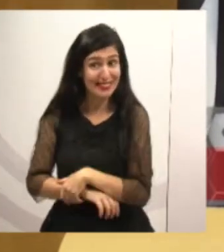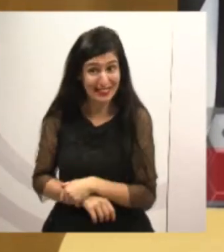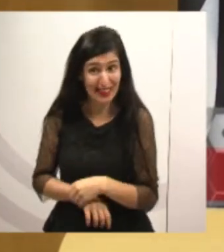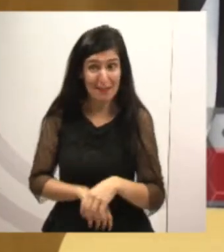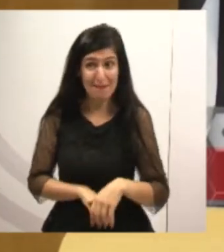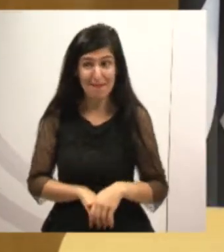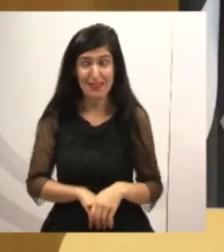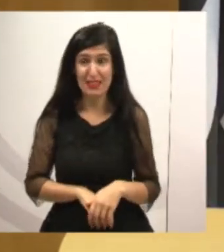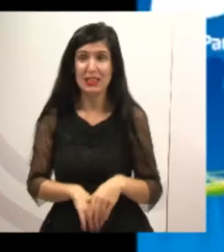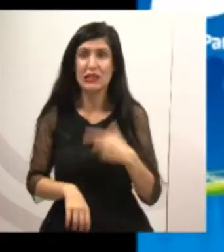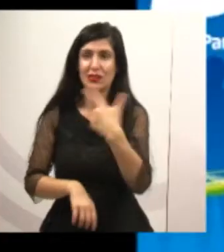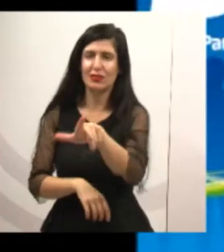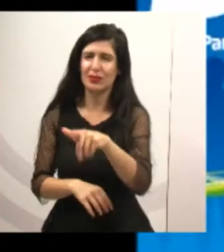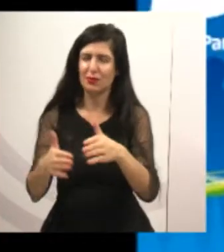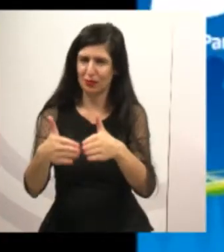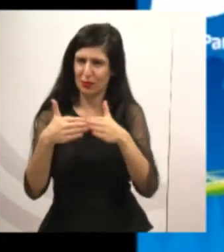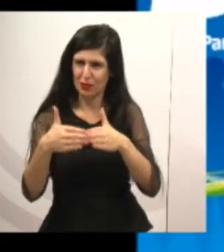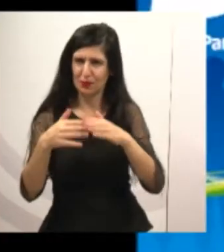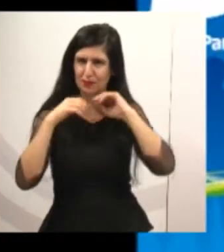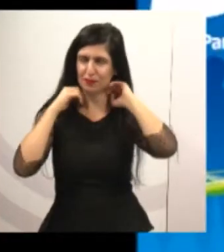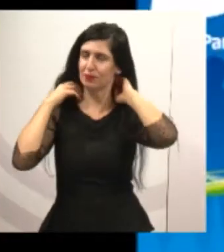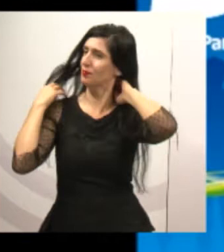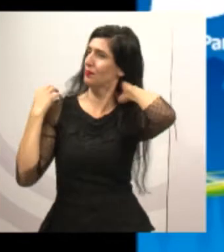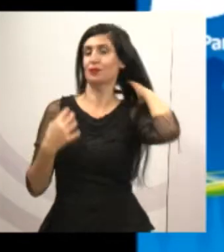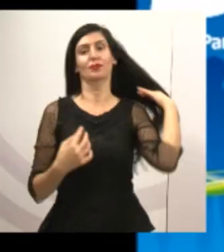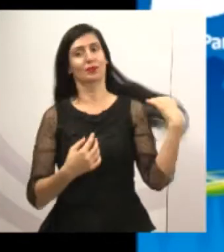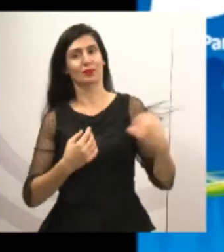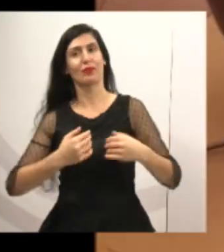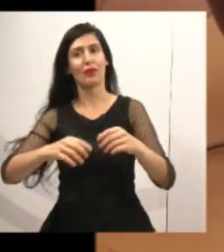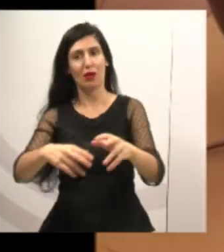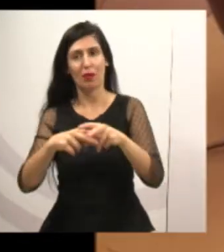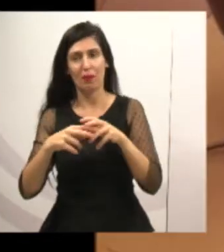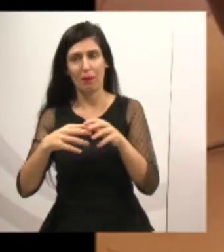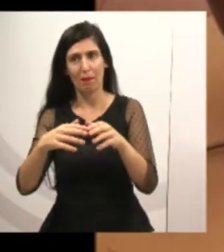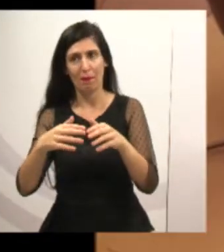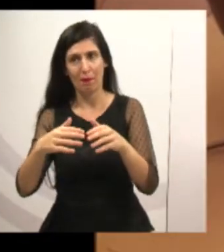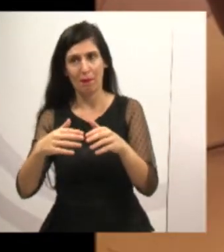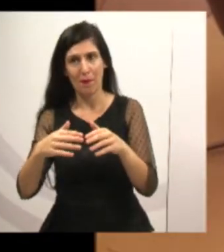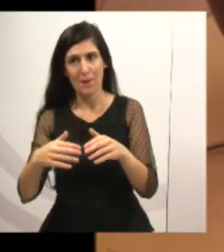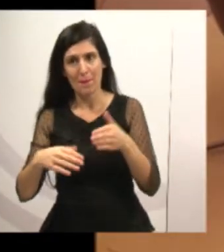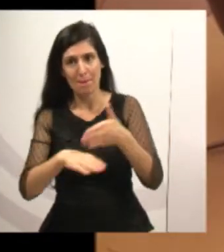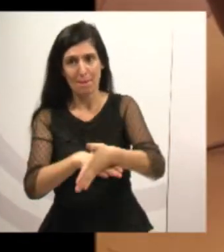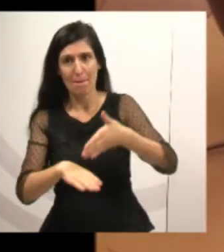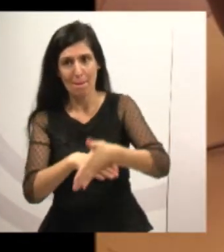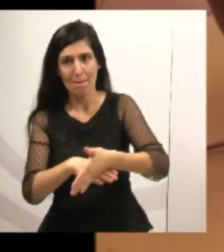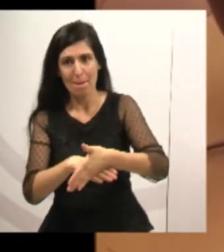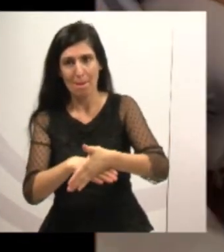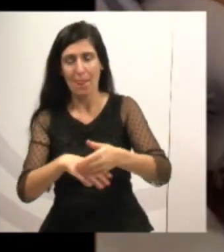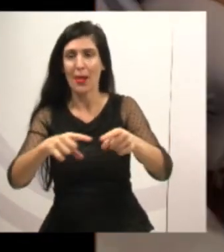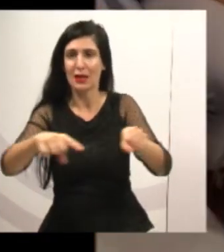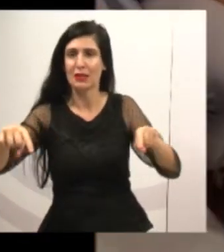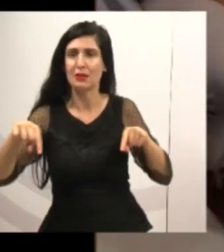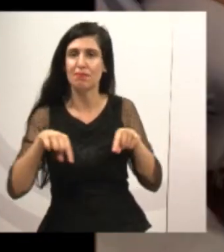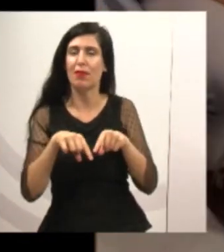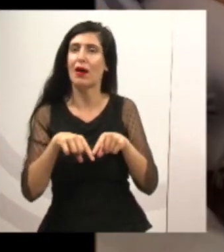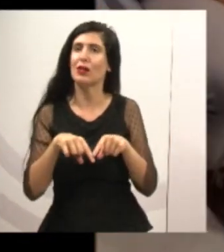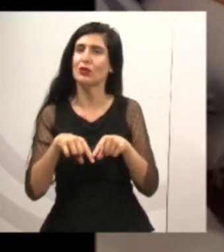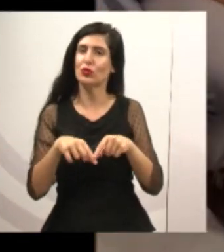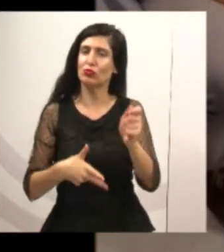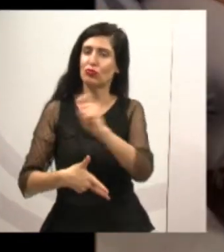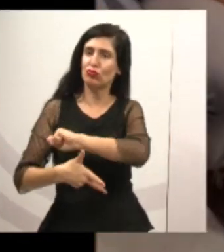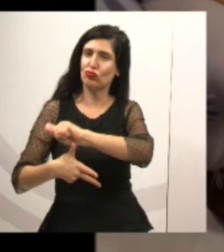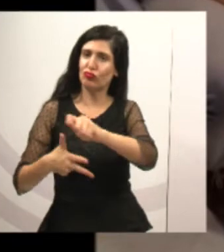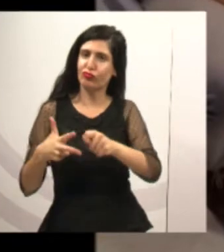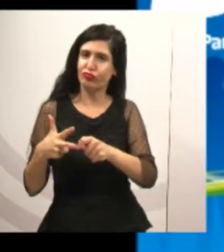Põe mais uma, por favor. Estive participando também do programa Espaço Parlamentar, onde pude falar um pouquinho dos